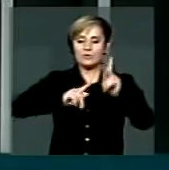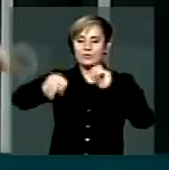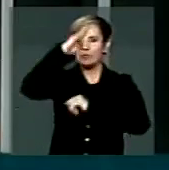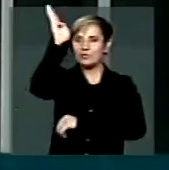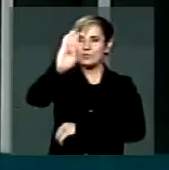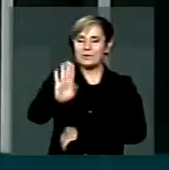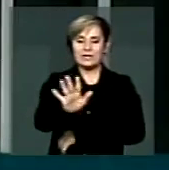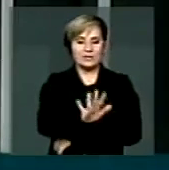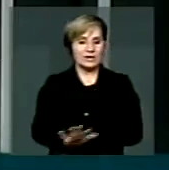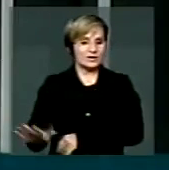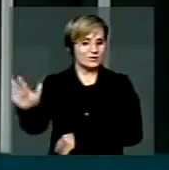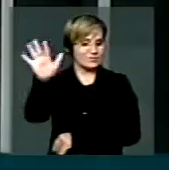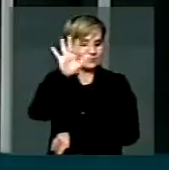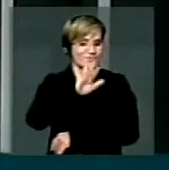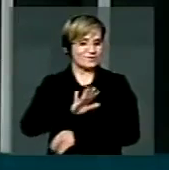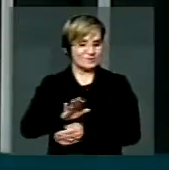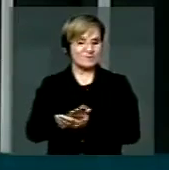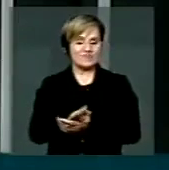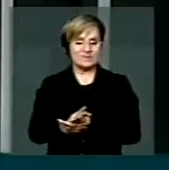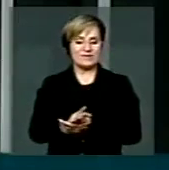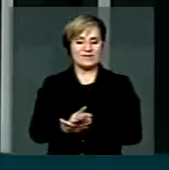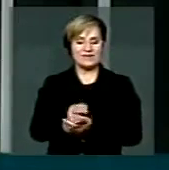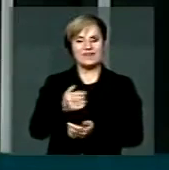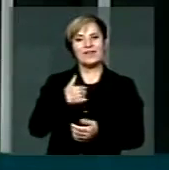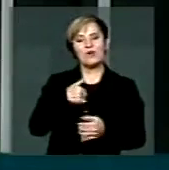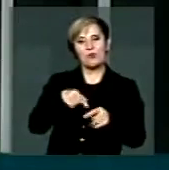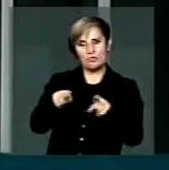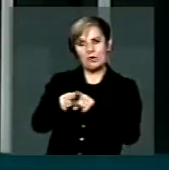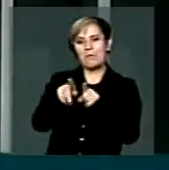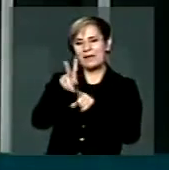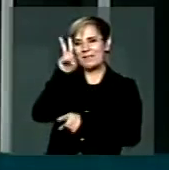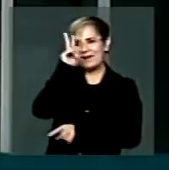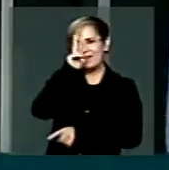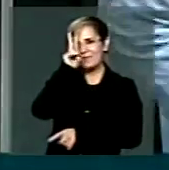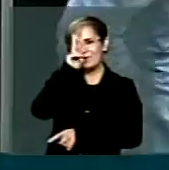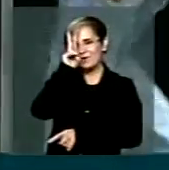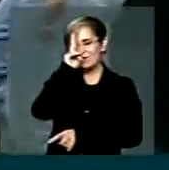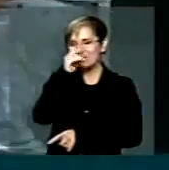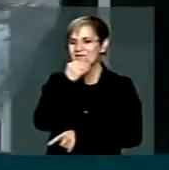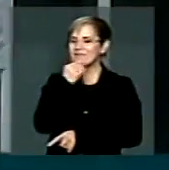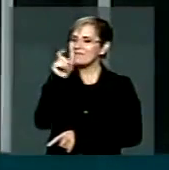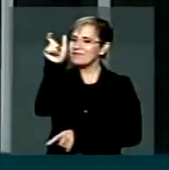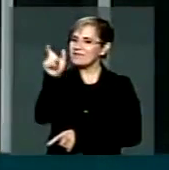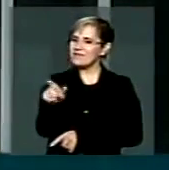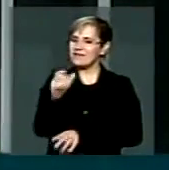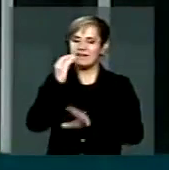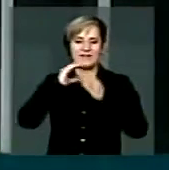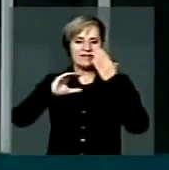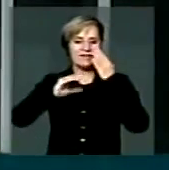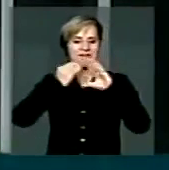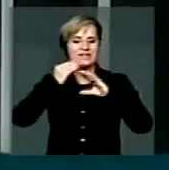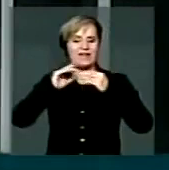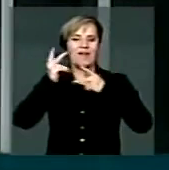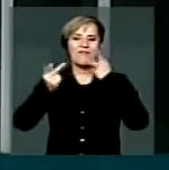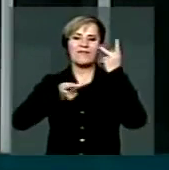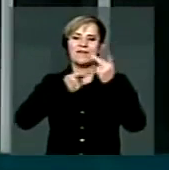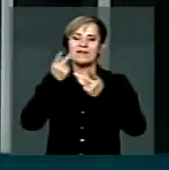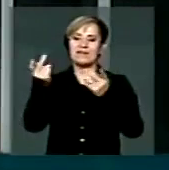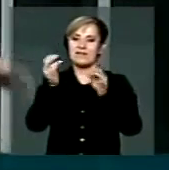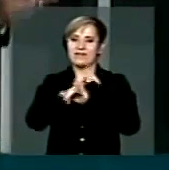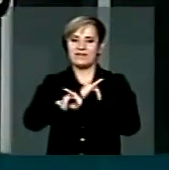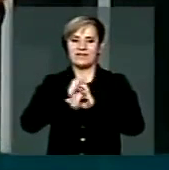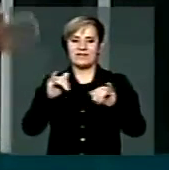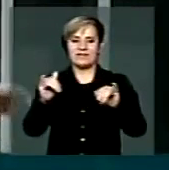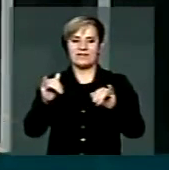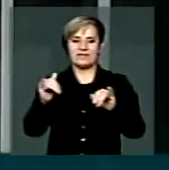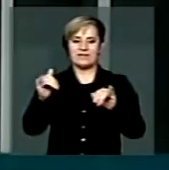eu também me lembro que ele cantava e dizia da